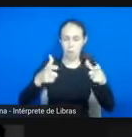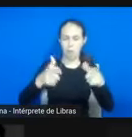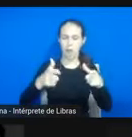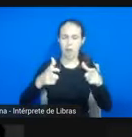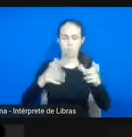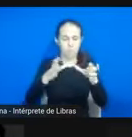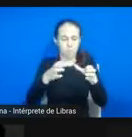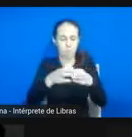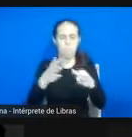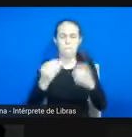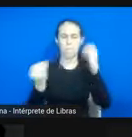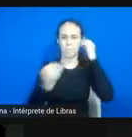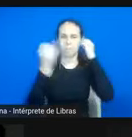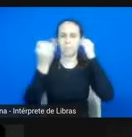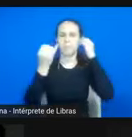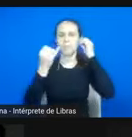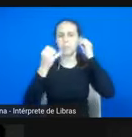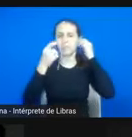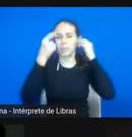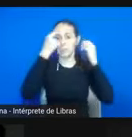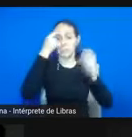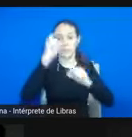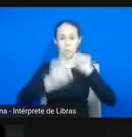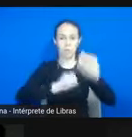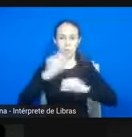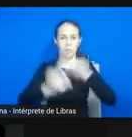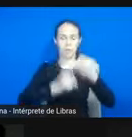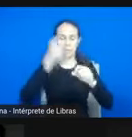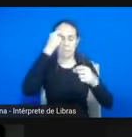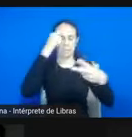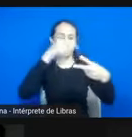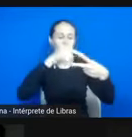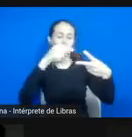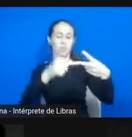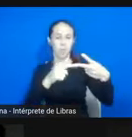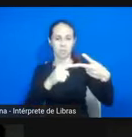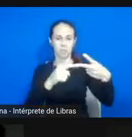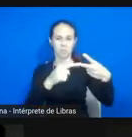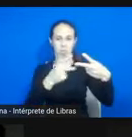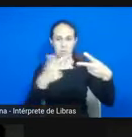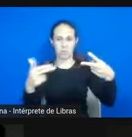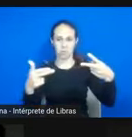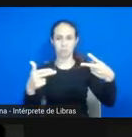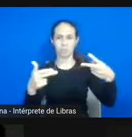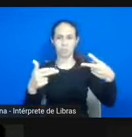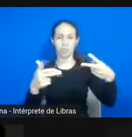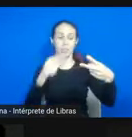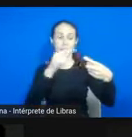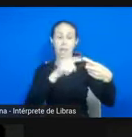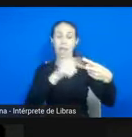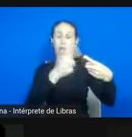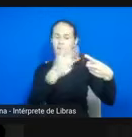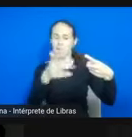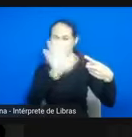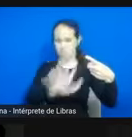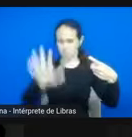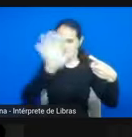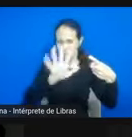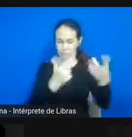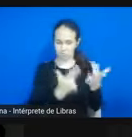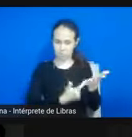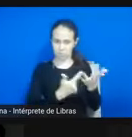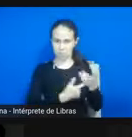Eu pensei em rapidamente falar sobre dois pontos, as impressões gerais do livro. E também fui